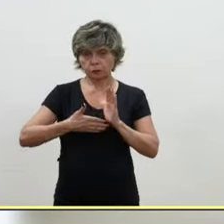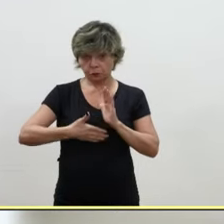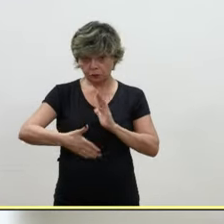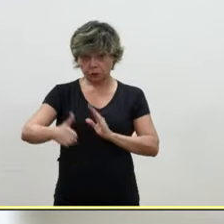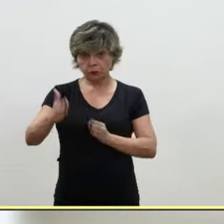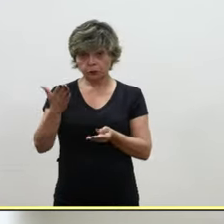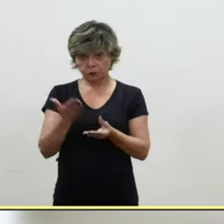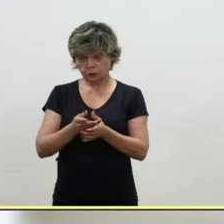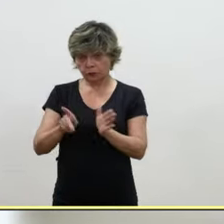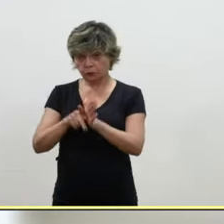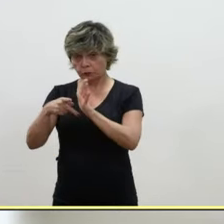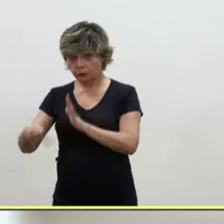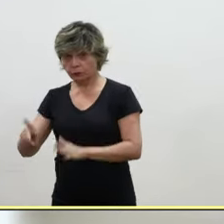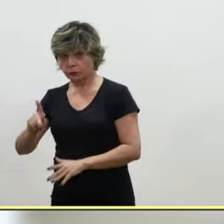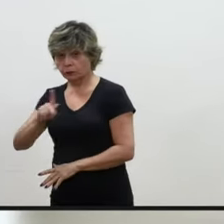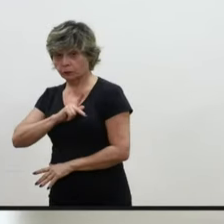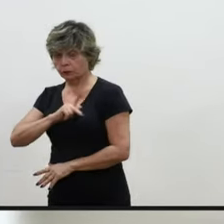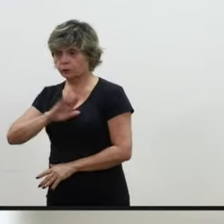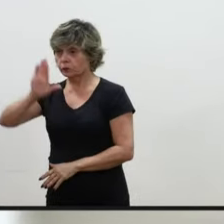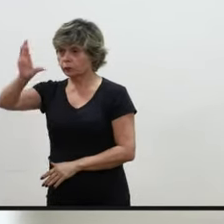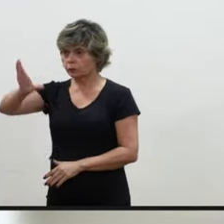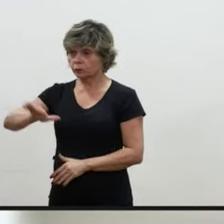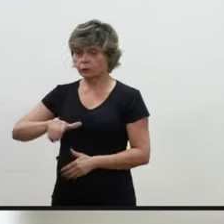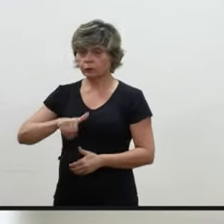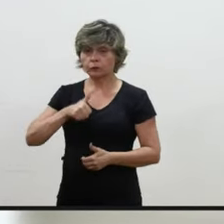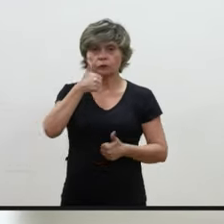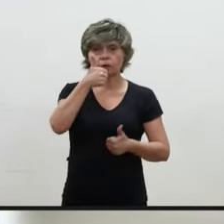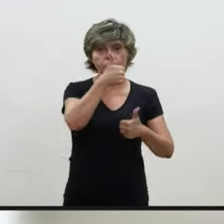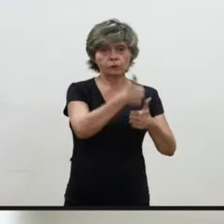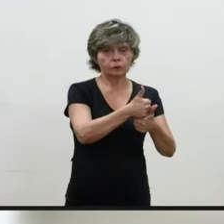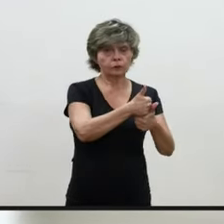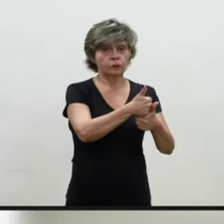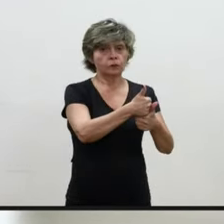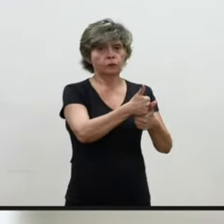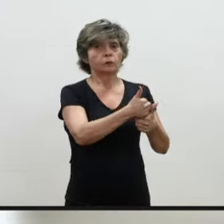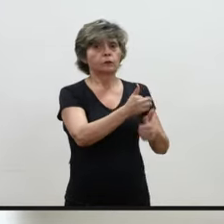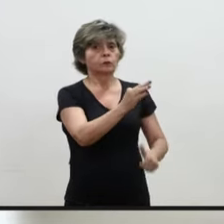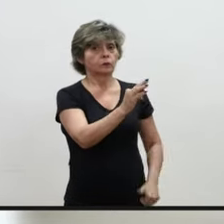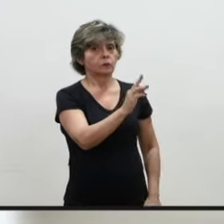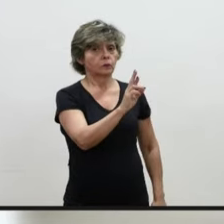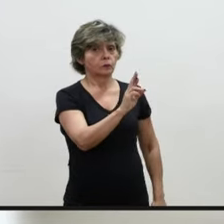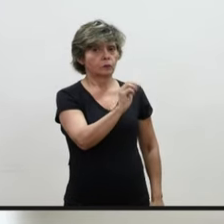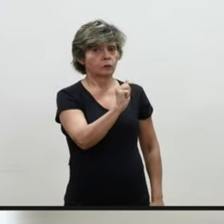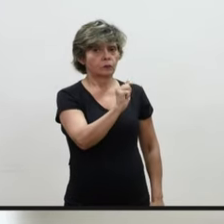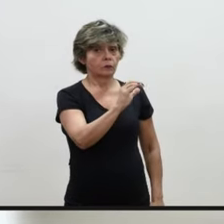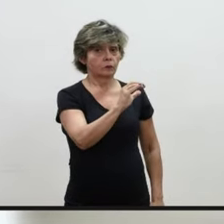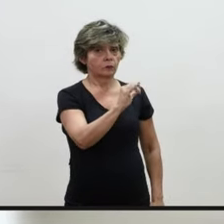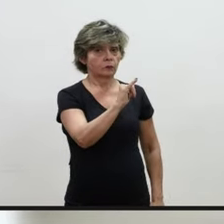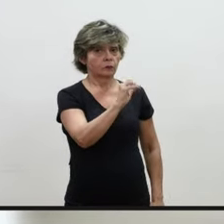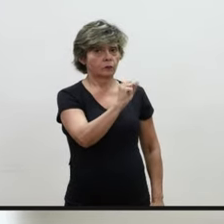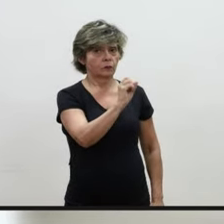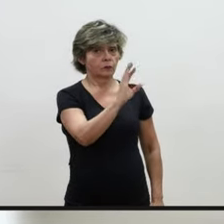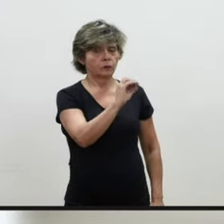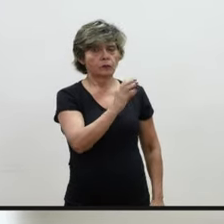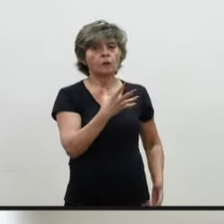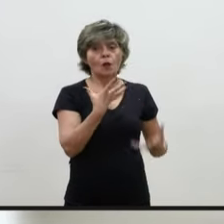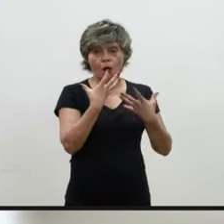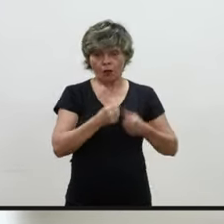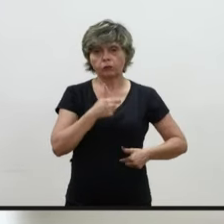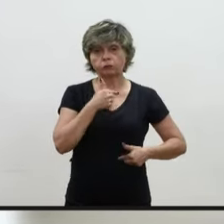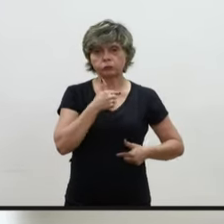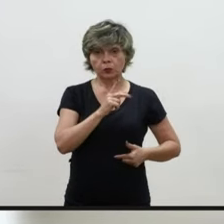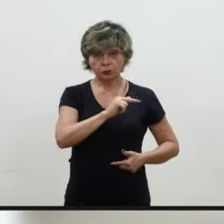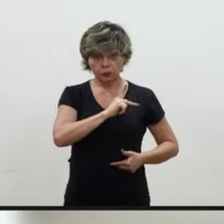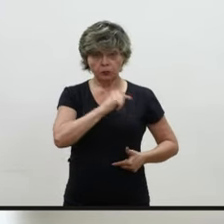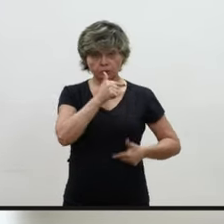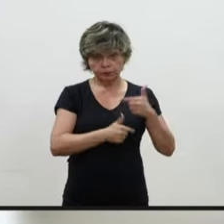excelência. Transfira a presidência dos conselheiros, do conselheiro Ramos. Há só uma presidência dos trabalhos,